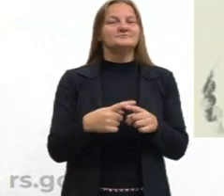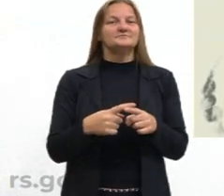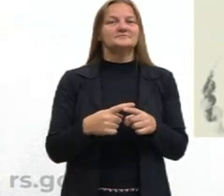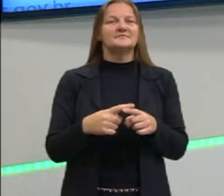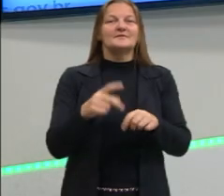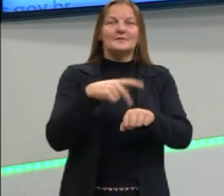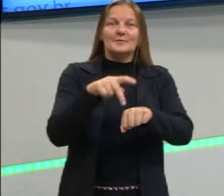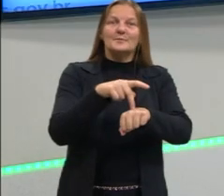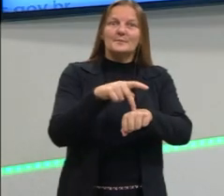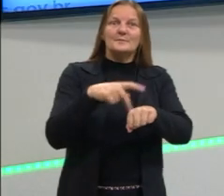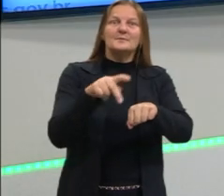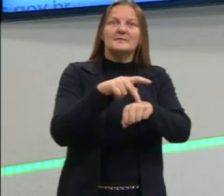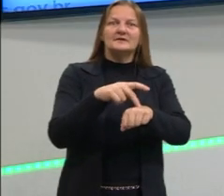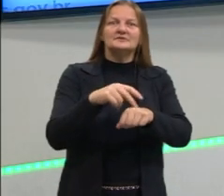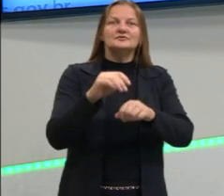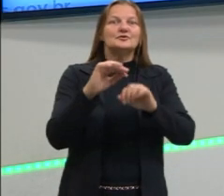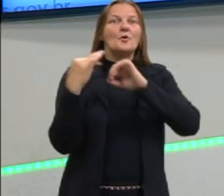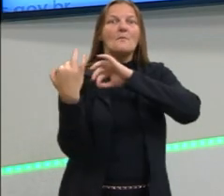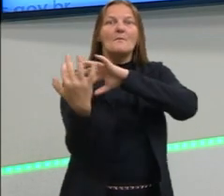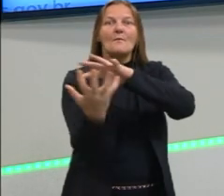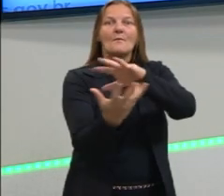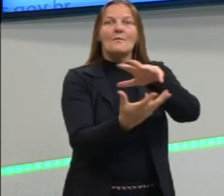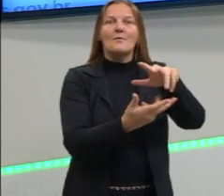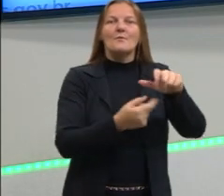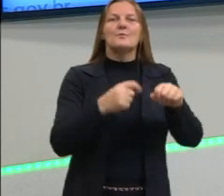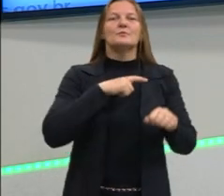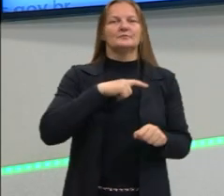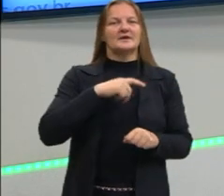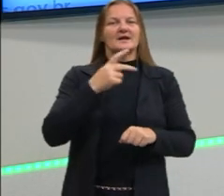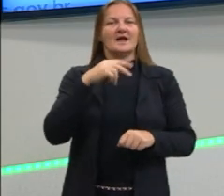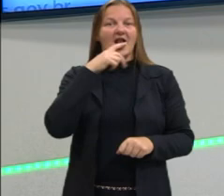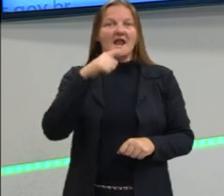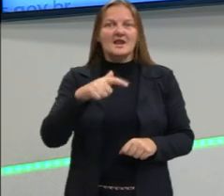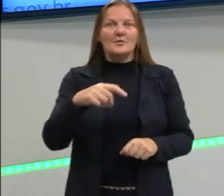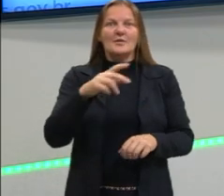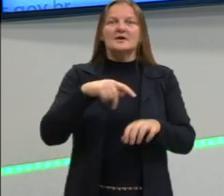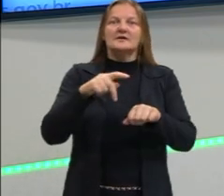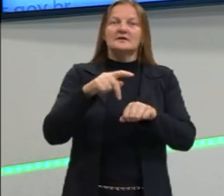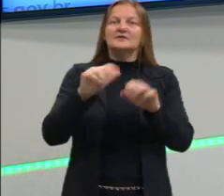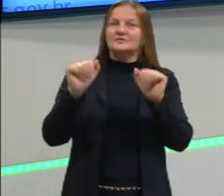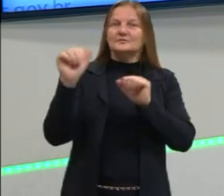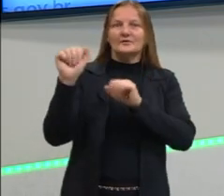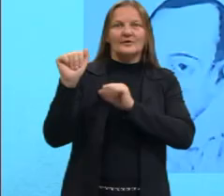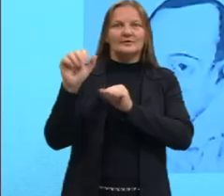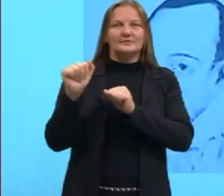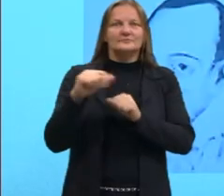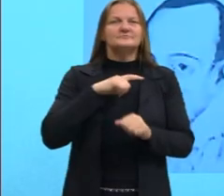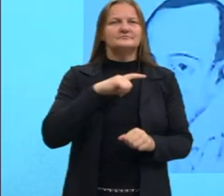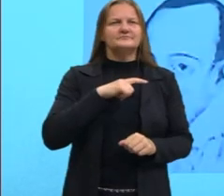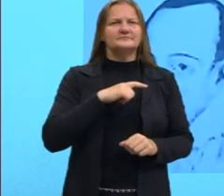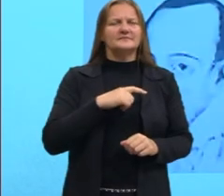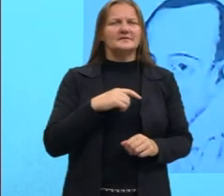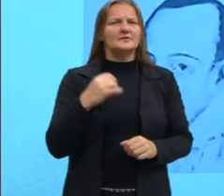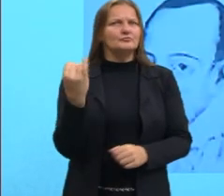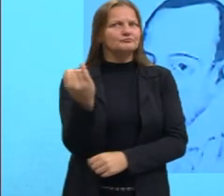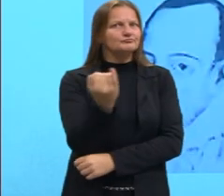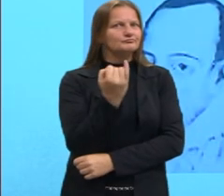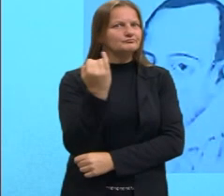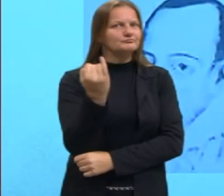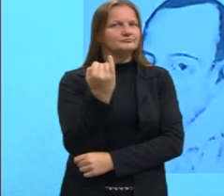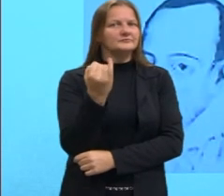ele está espalhado por todo o mundo. A língua espanhola hoje é considerada